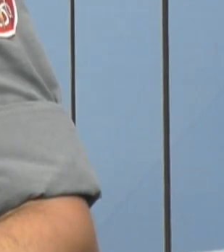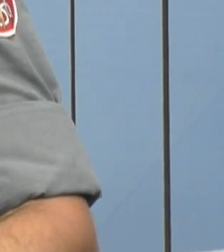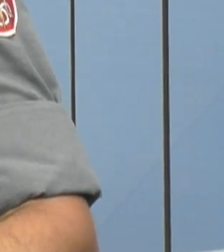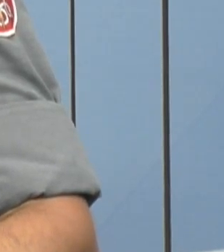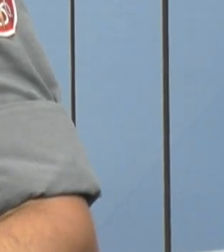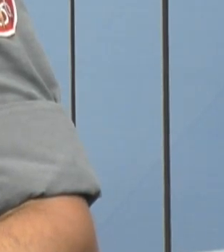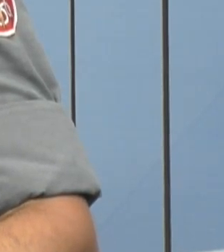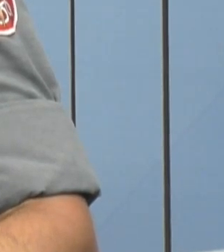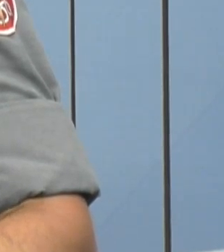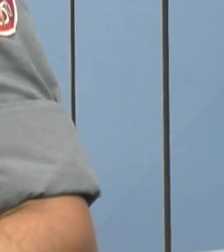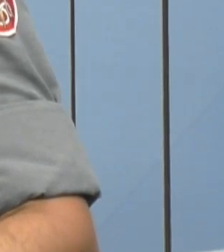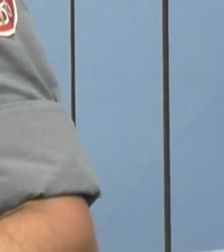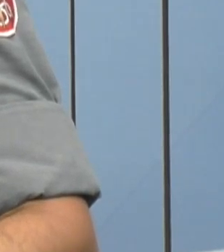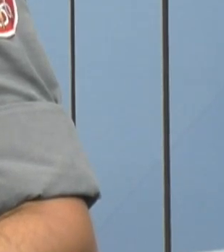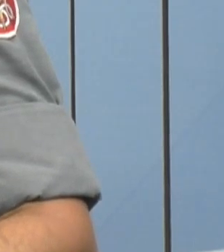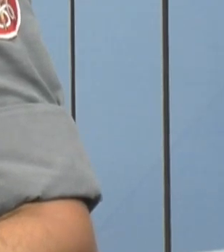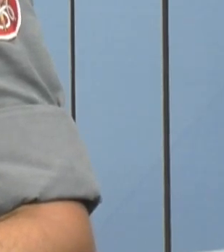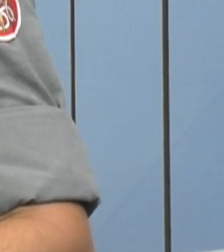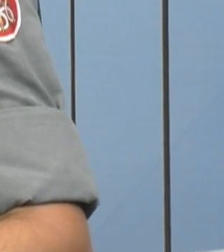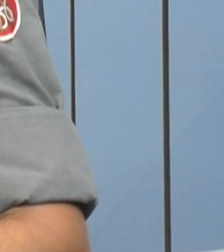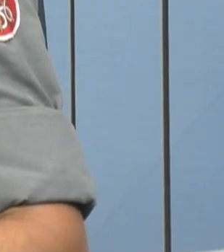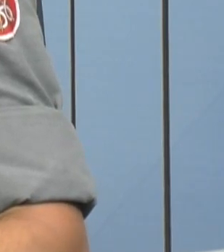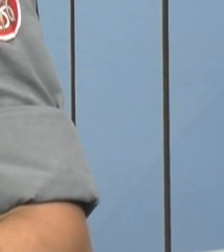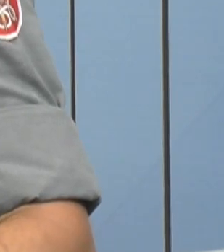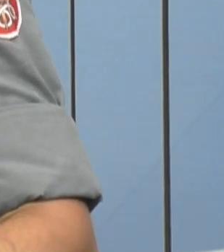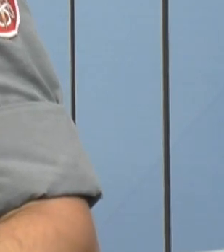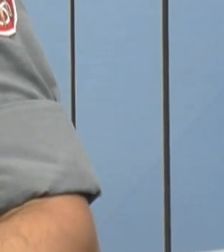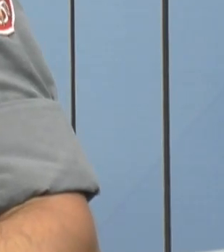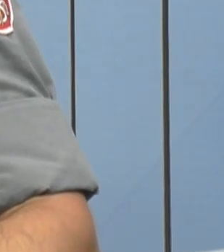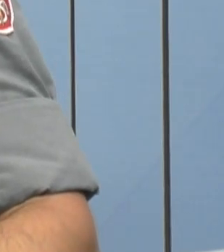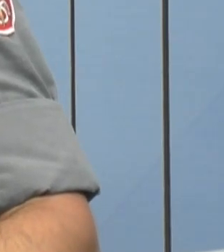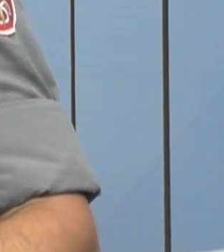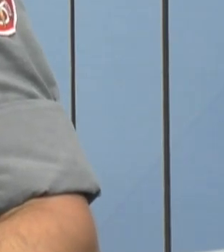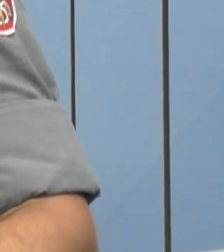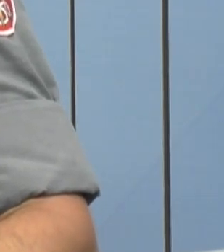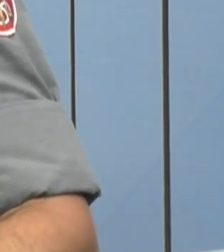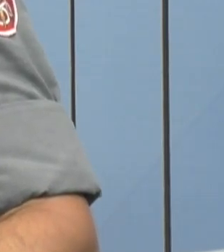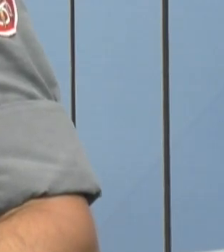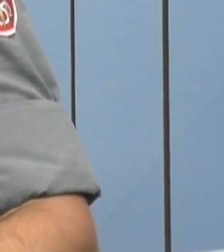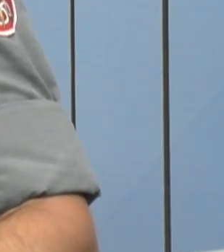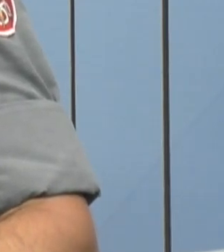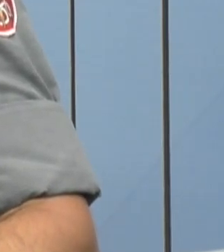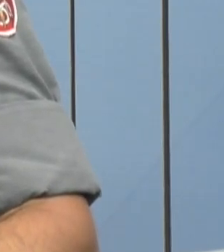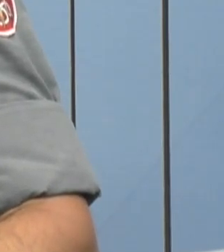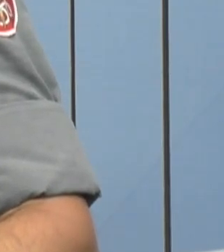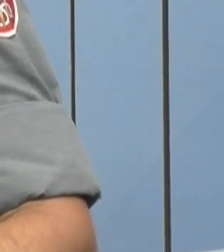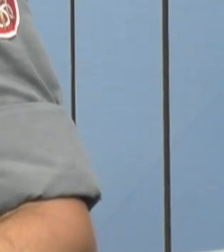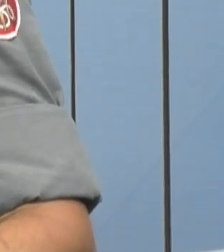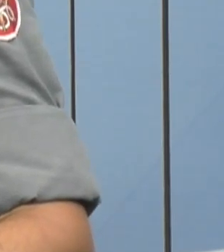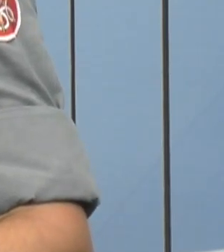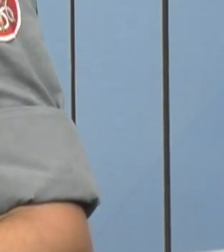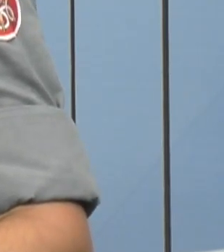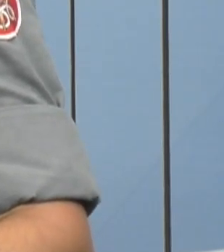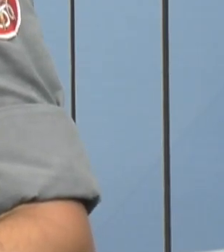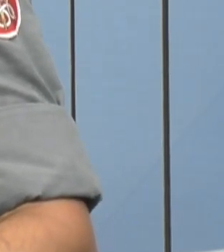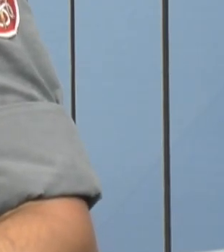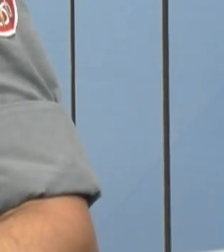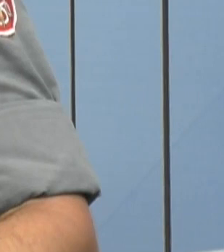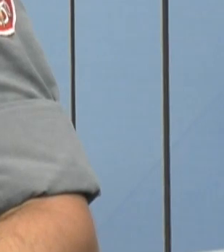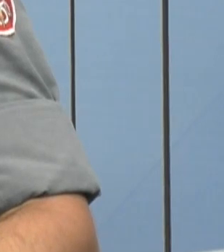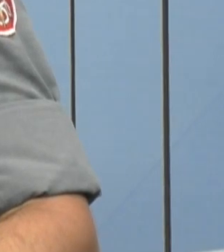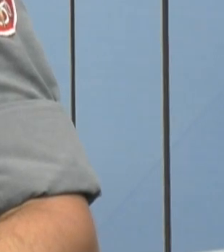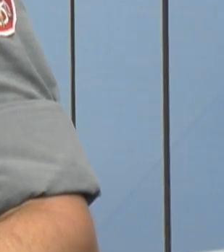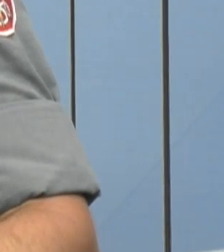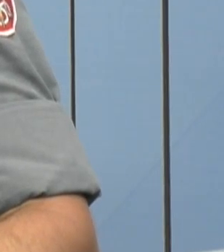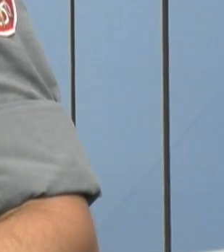uma chuva no horário do almoço muito rápida repentina que caiu um raio em uma árvore ali na frente do passo municipal é um